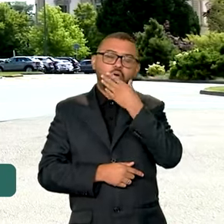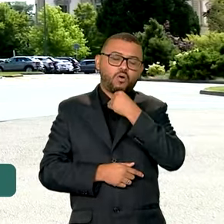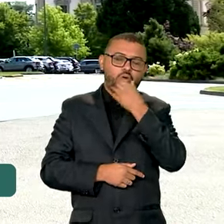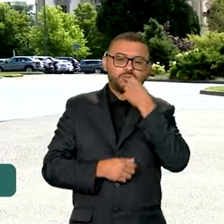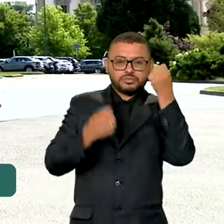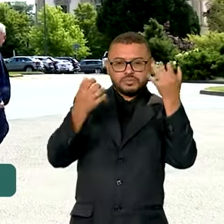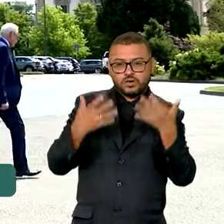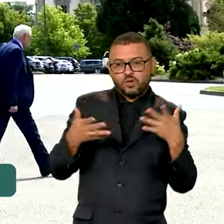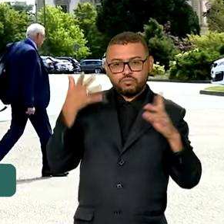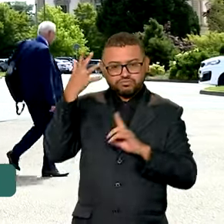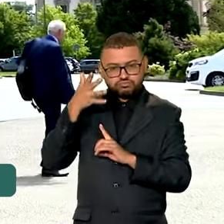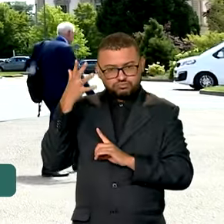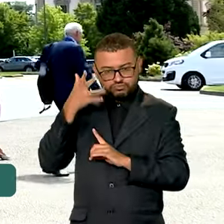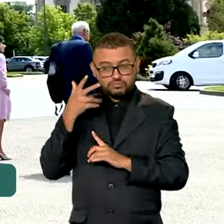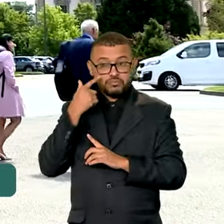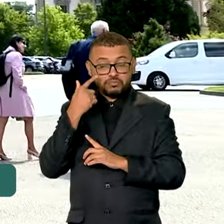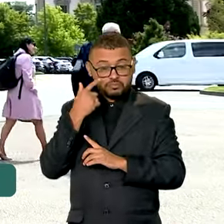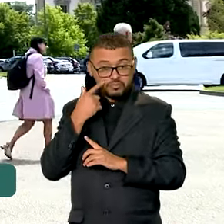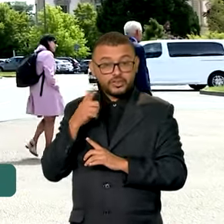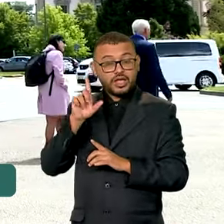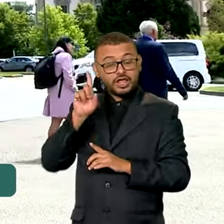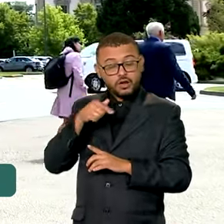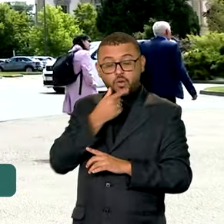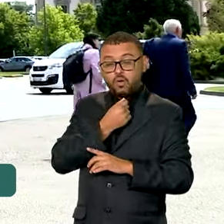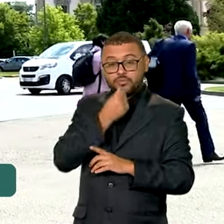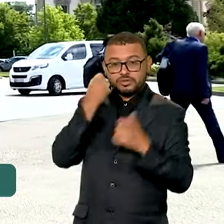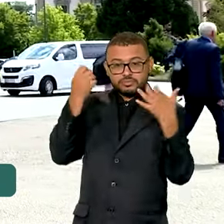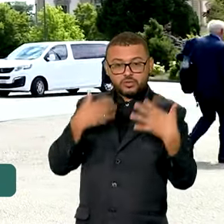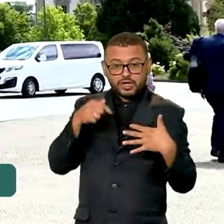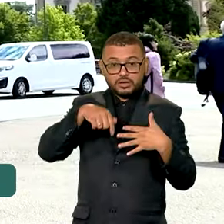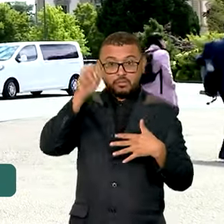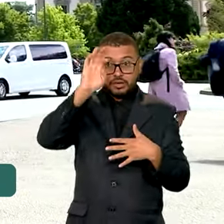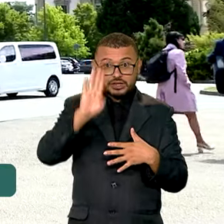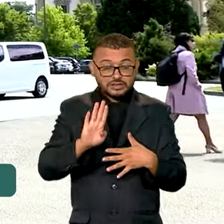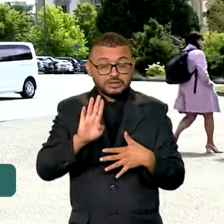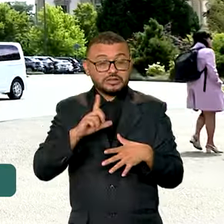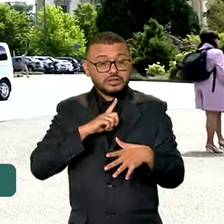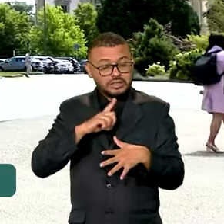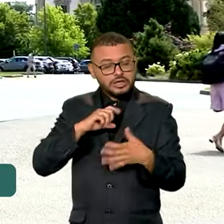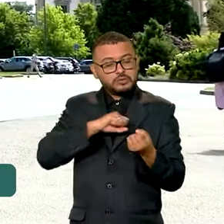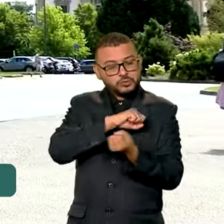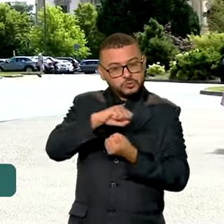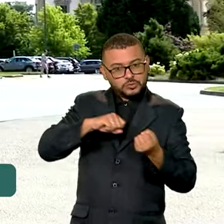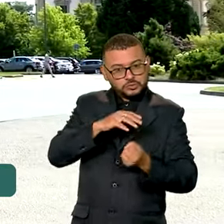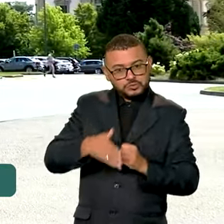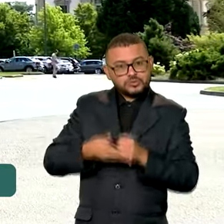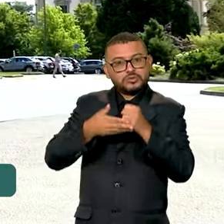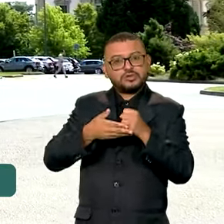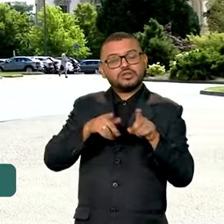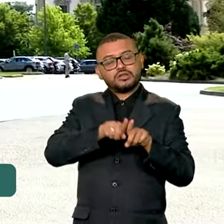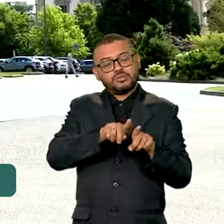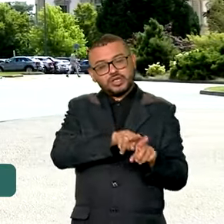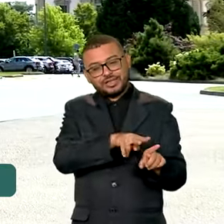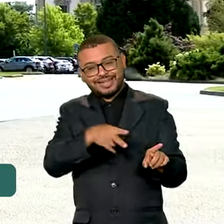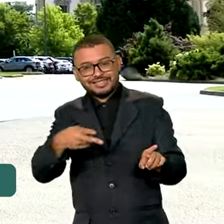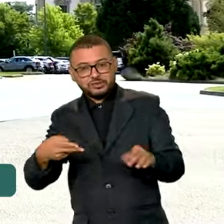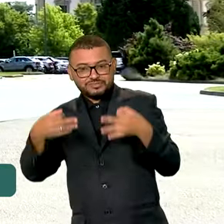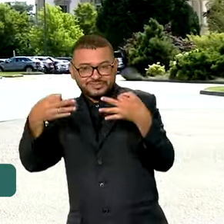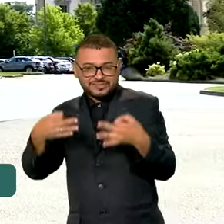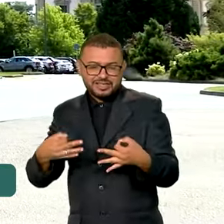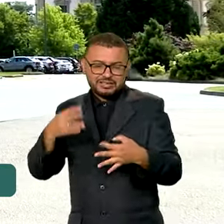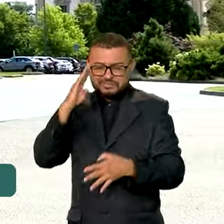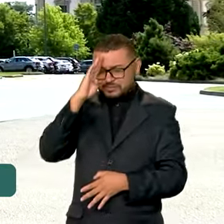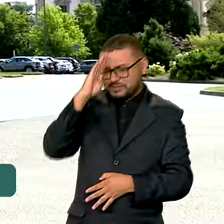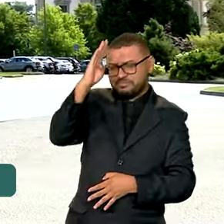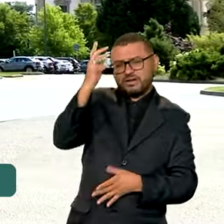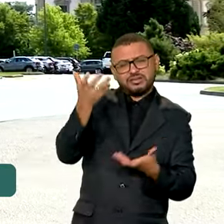discursou hoje mais cedo no evento. Segundo Marinho, no Brasil, a sustentabilidade e a transição justa são prioridades,